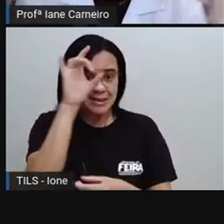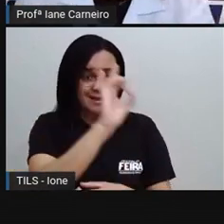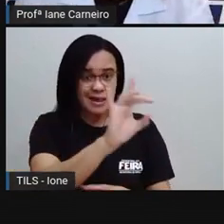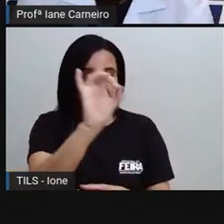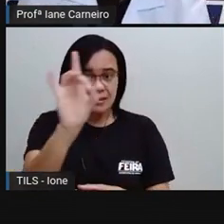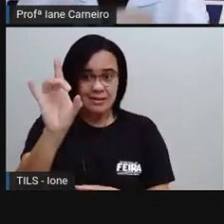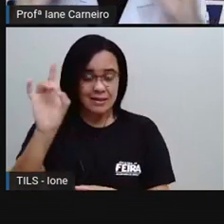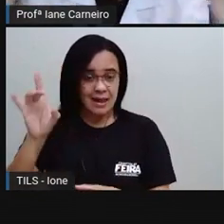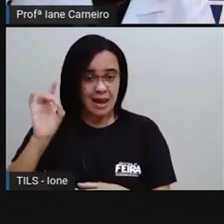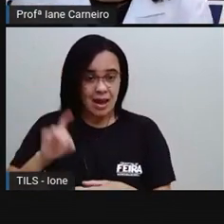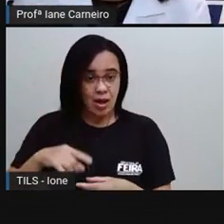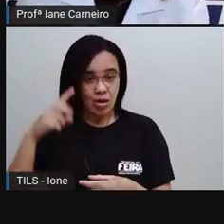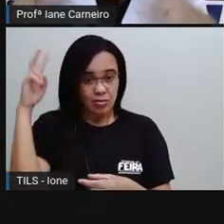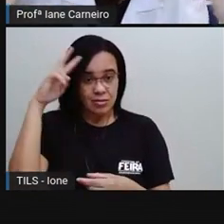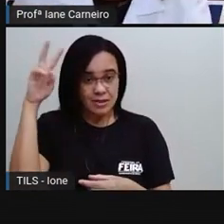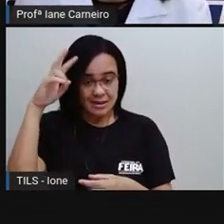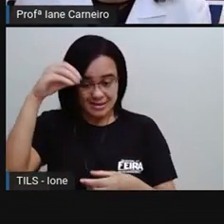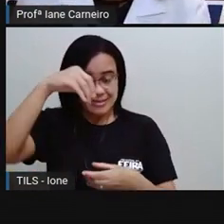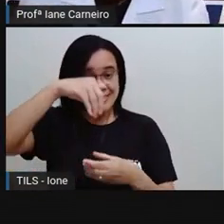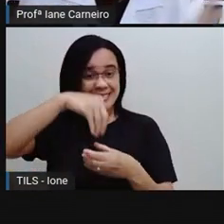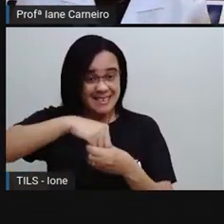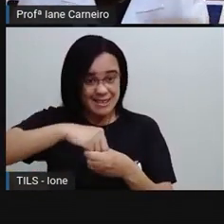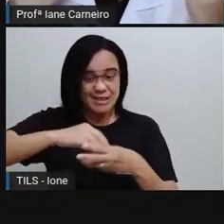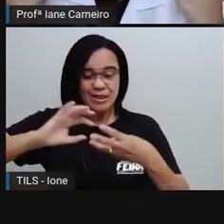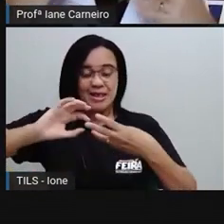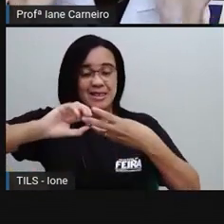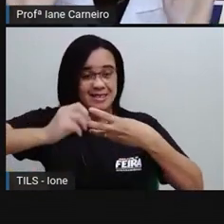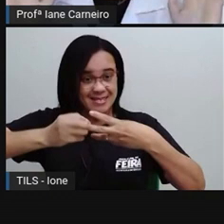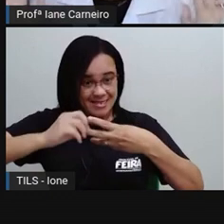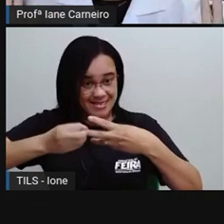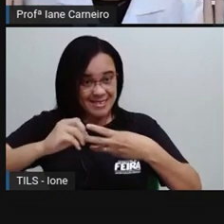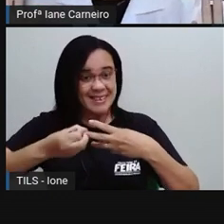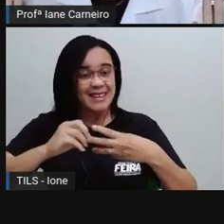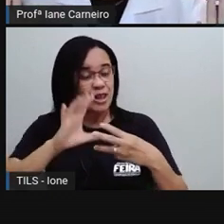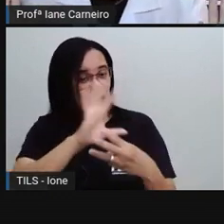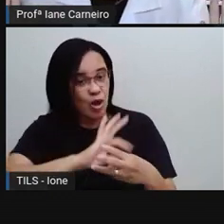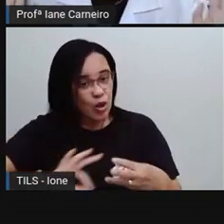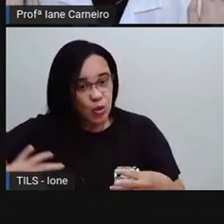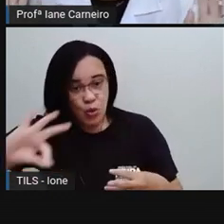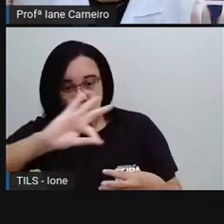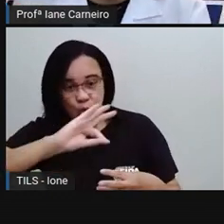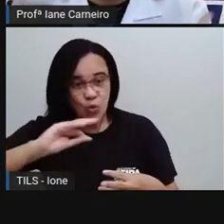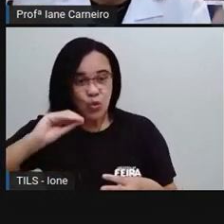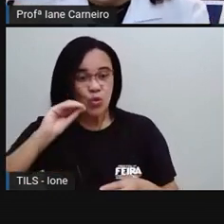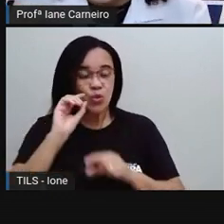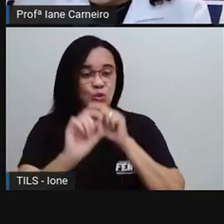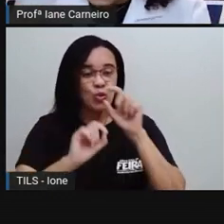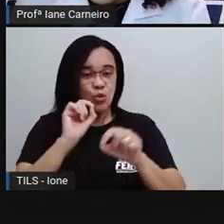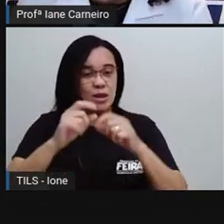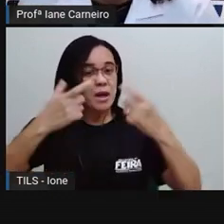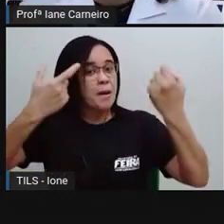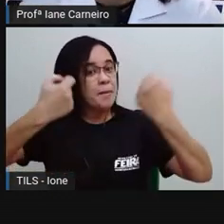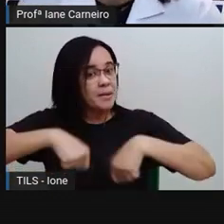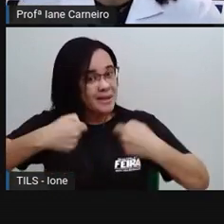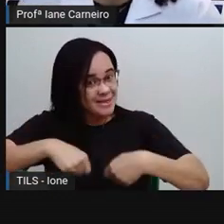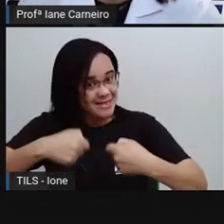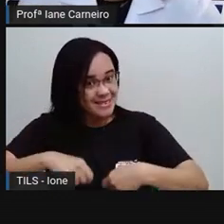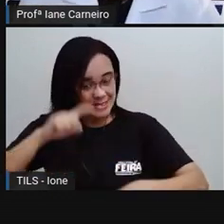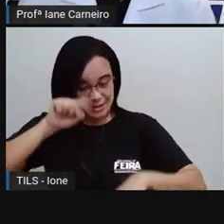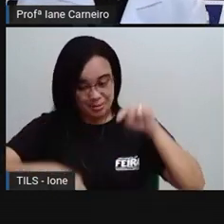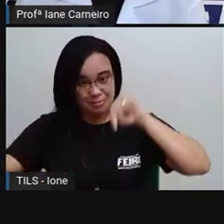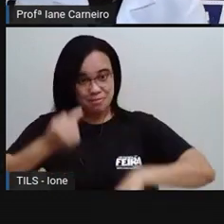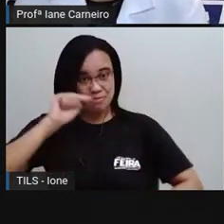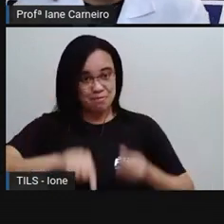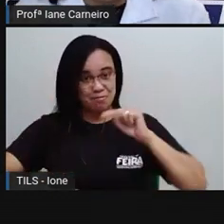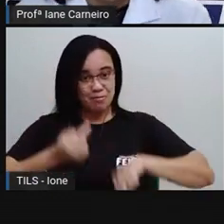as células sanguíneas vão recebendo, sabe? Toda a... O que é necessário para eles funcionarem. E aí,